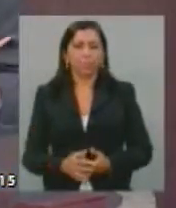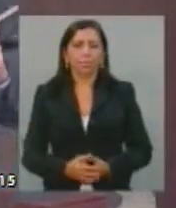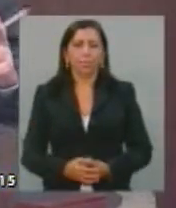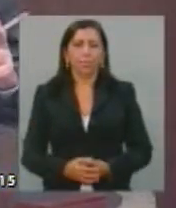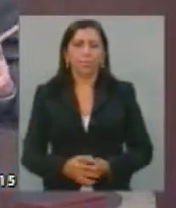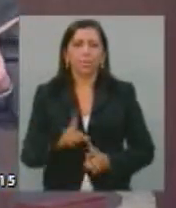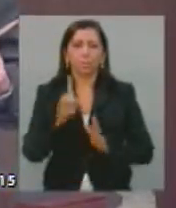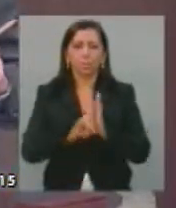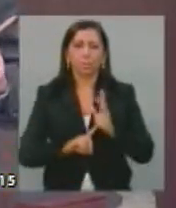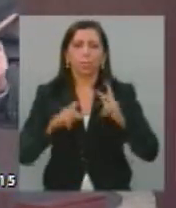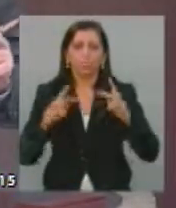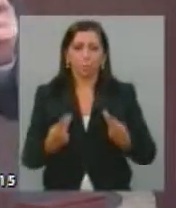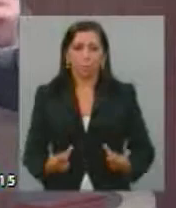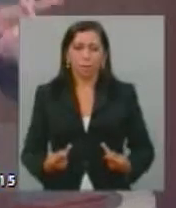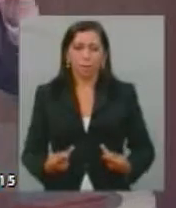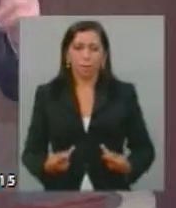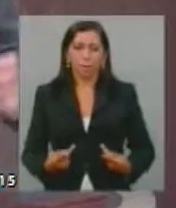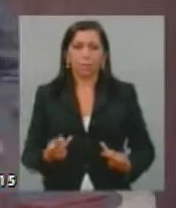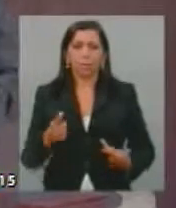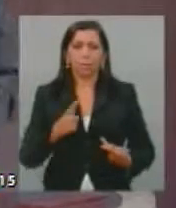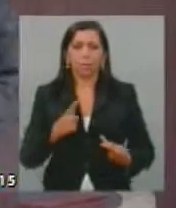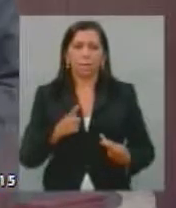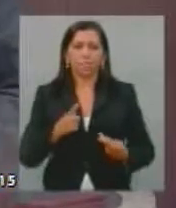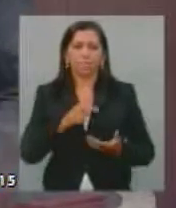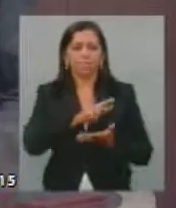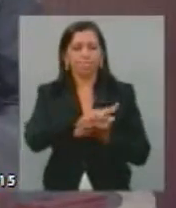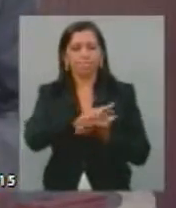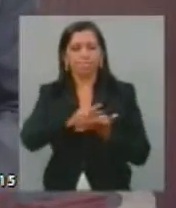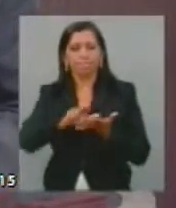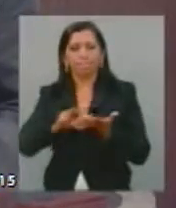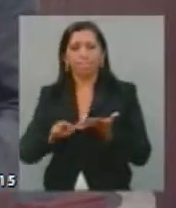Os direitos humanos são um código de relação.